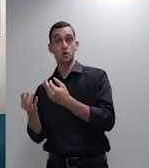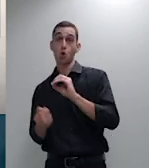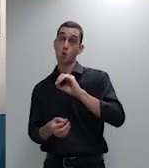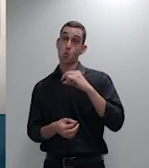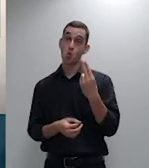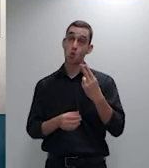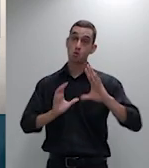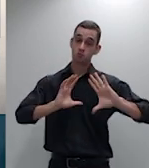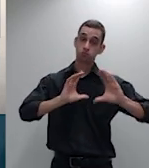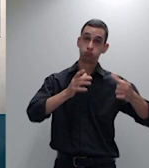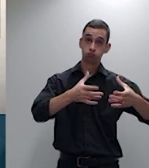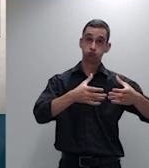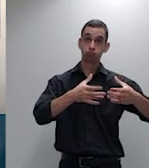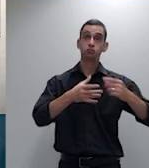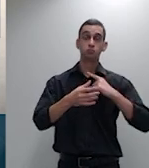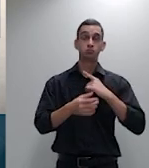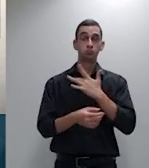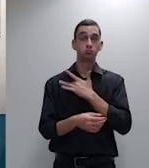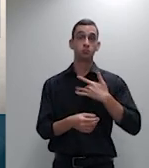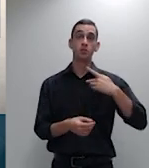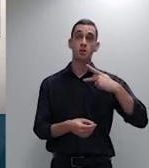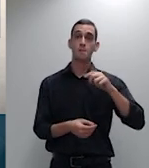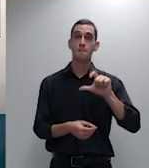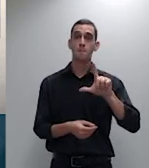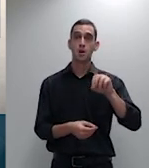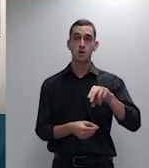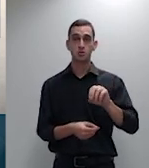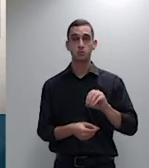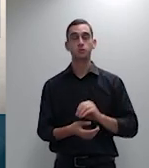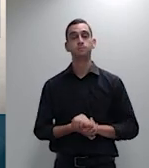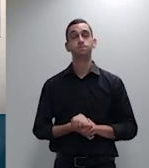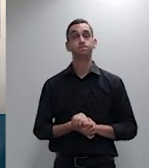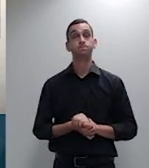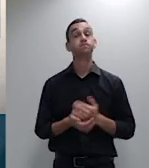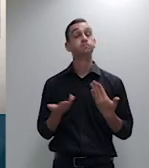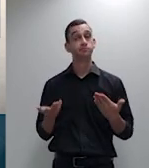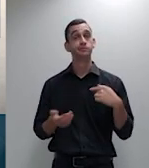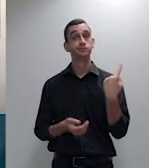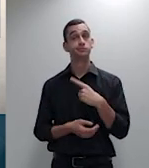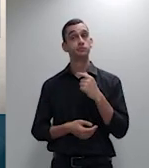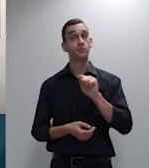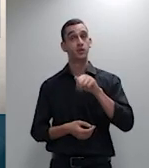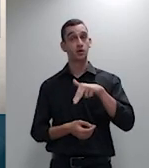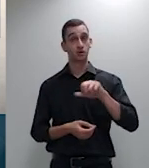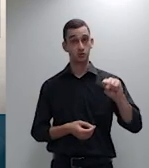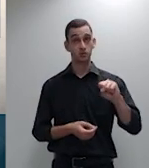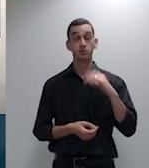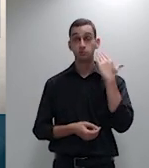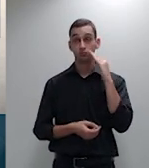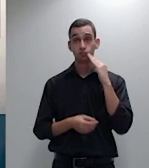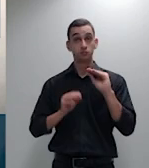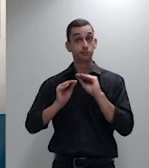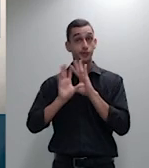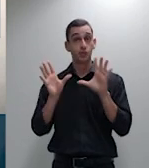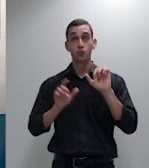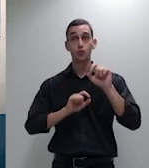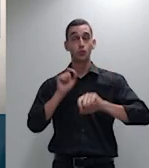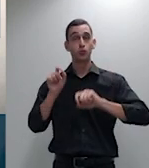face disso a ANS entende que deve ser aplicado a essa questão que deve ser